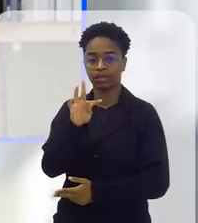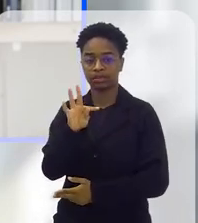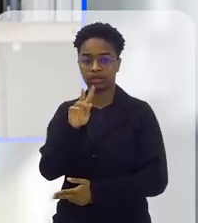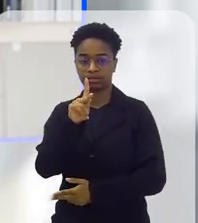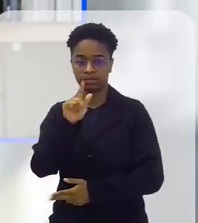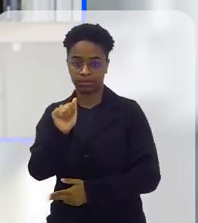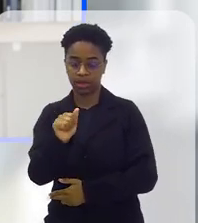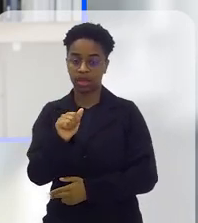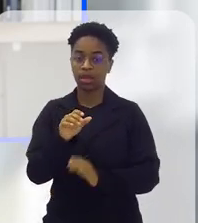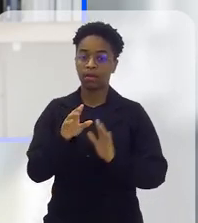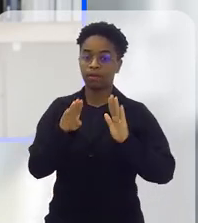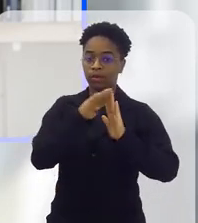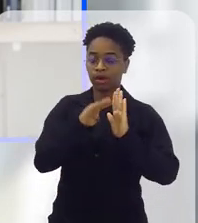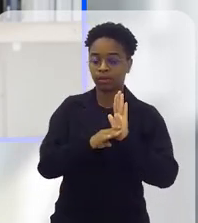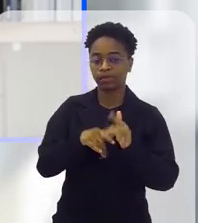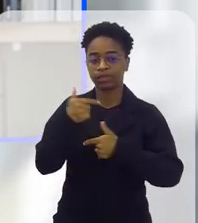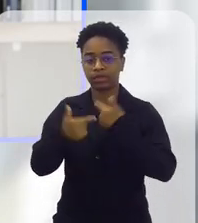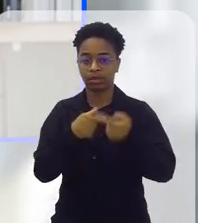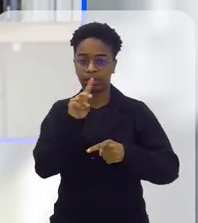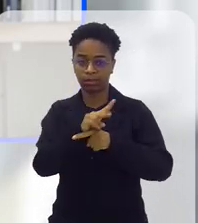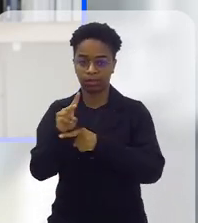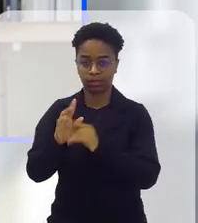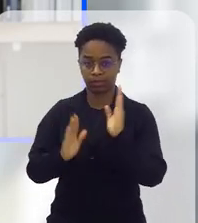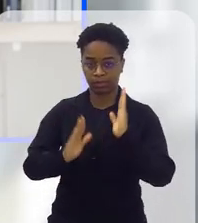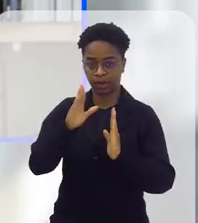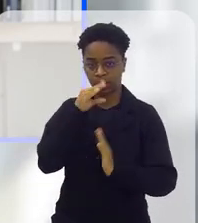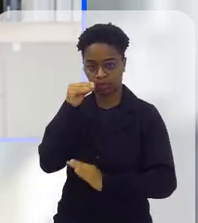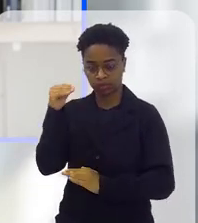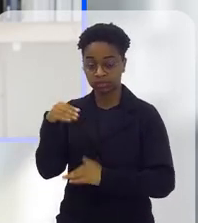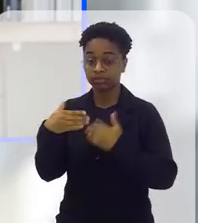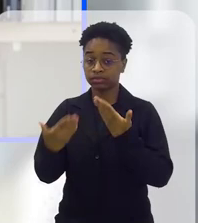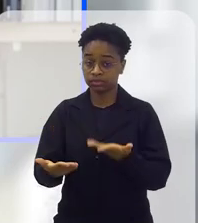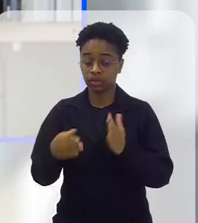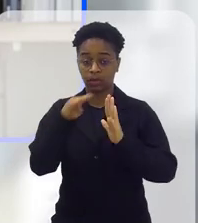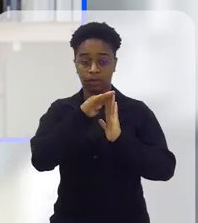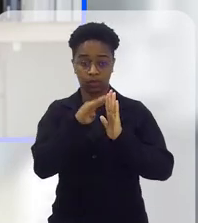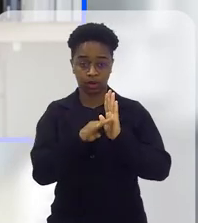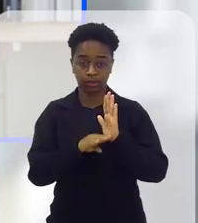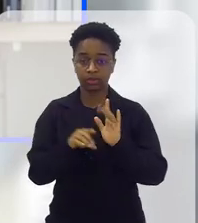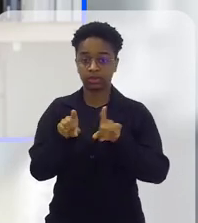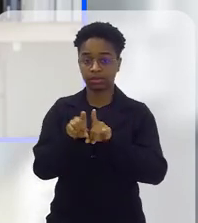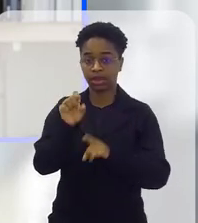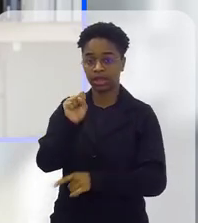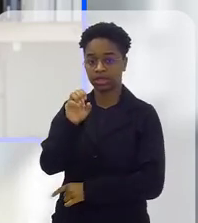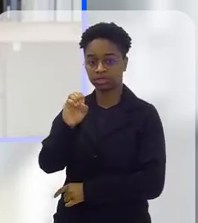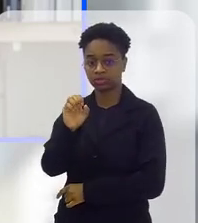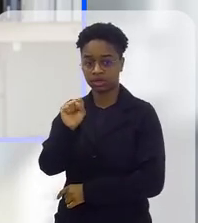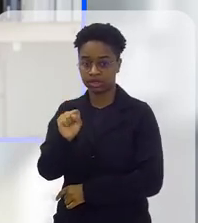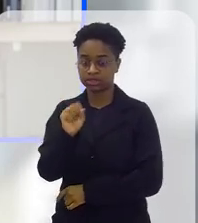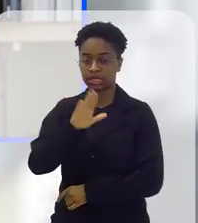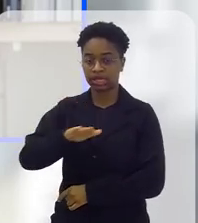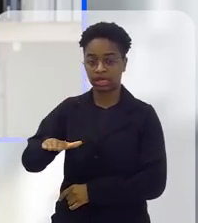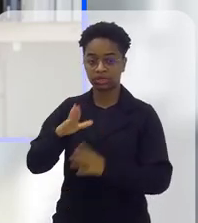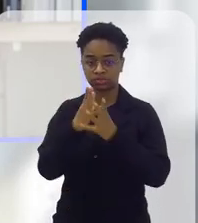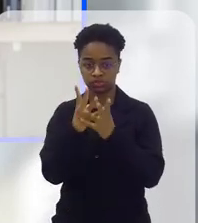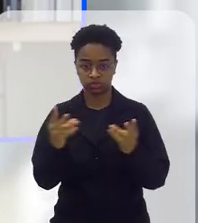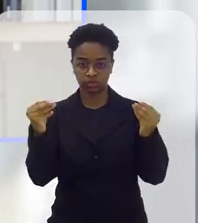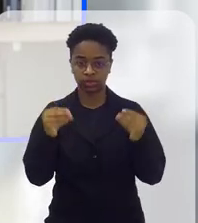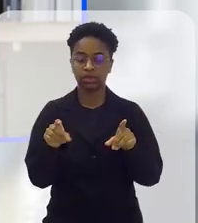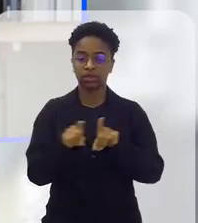PTPA, Programa de Trabalho Protegido na Adolescência. Além disso, o programa SOS Crianças